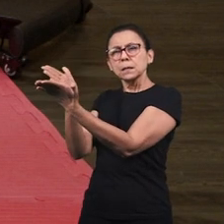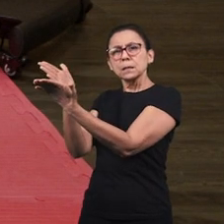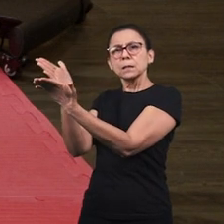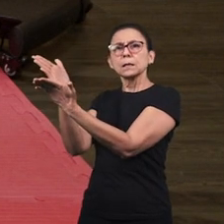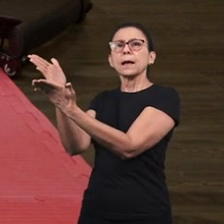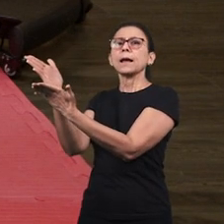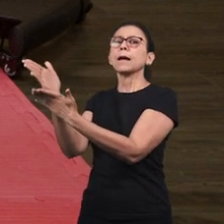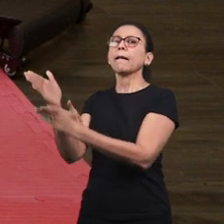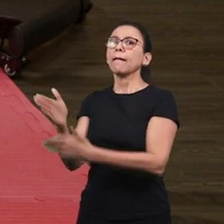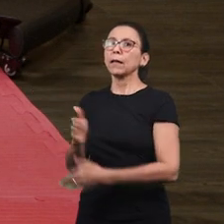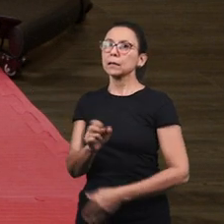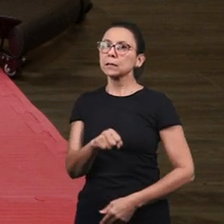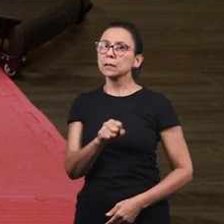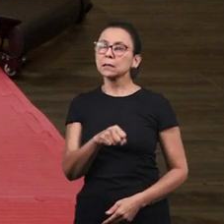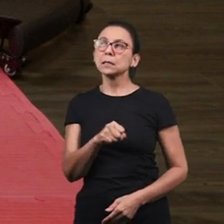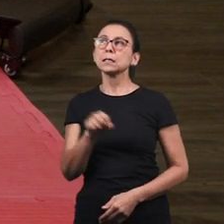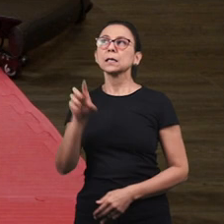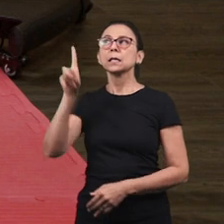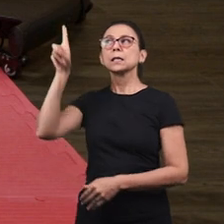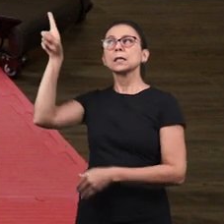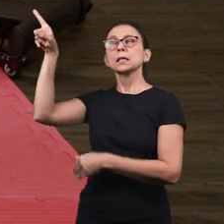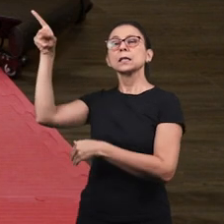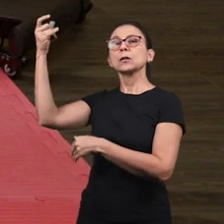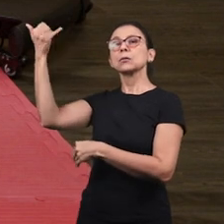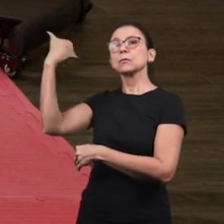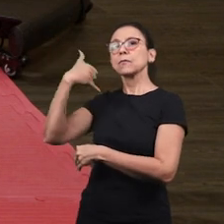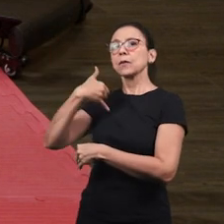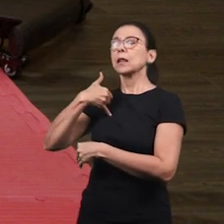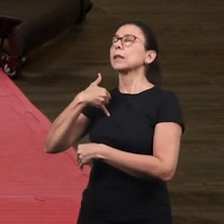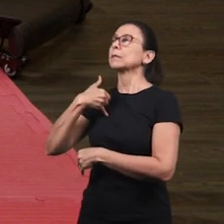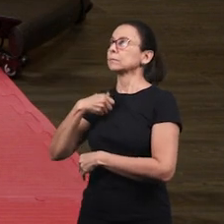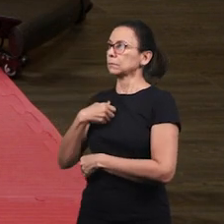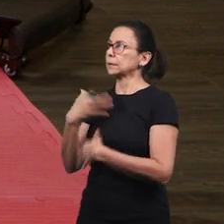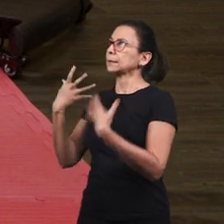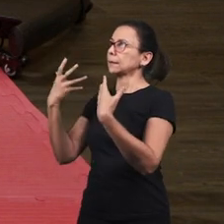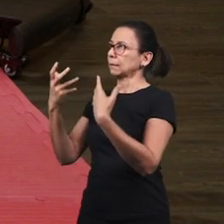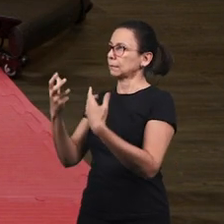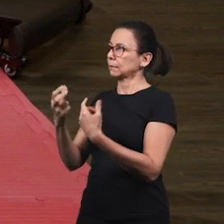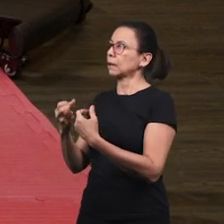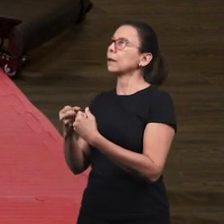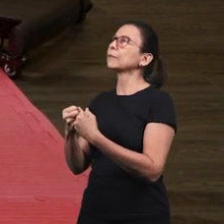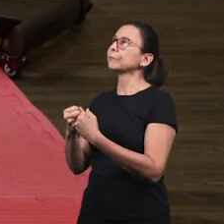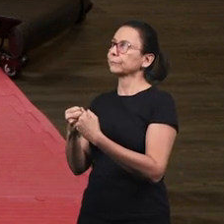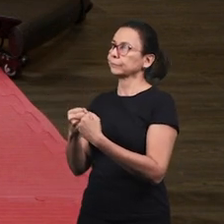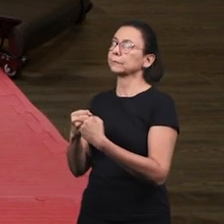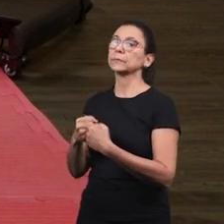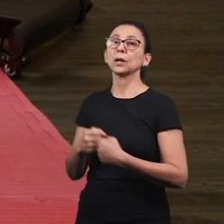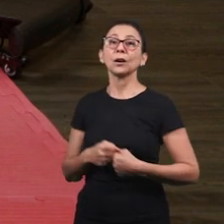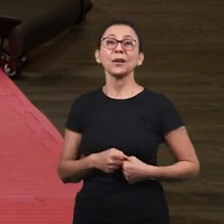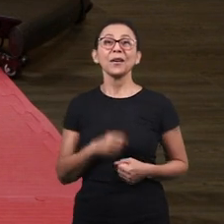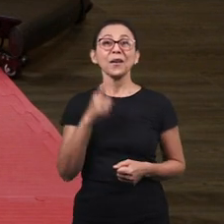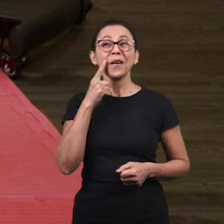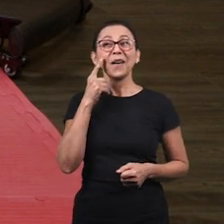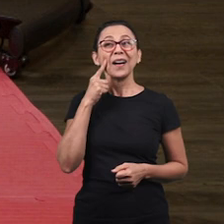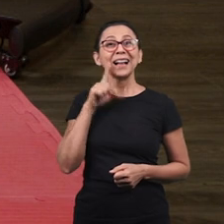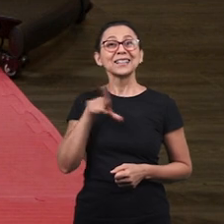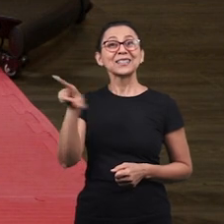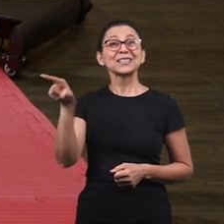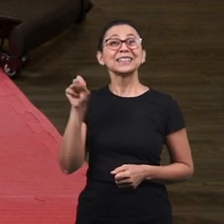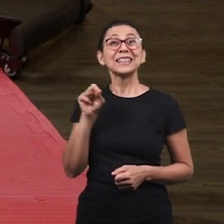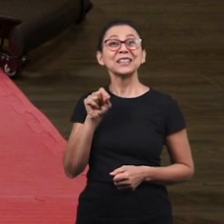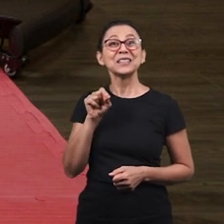obediente a Deus Ouvia a voz do Senhor Era fiel E sabe o que Noé escolheu? Olha só